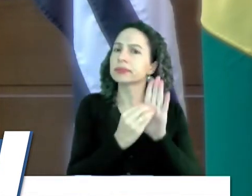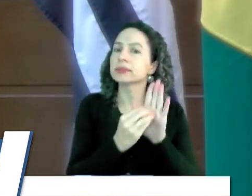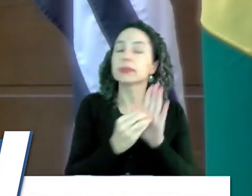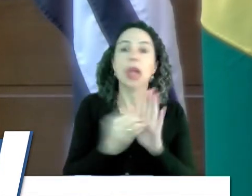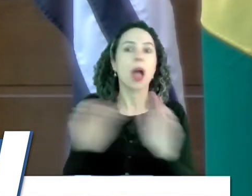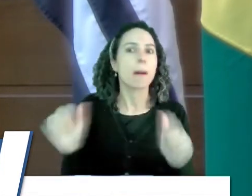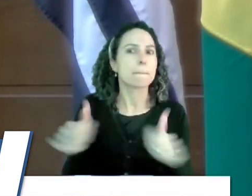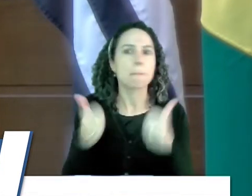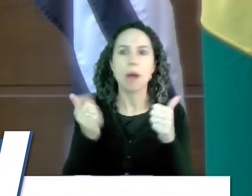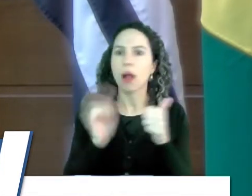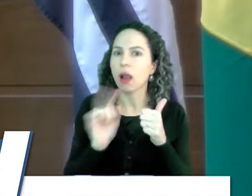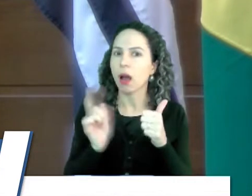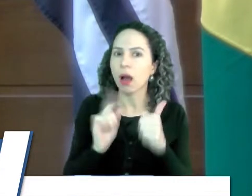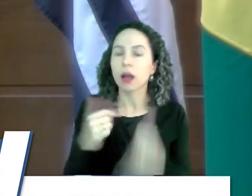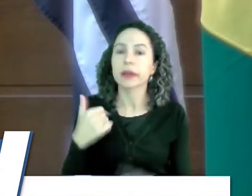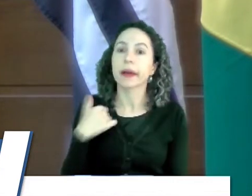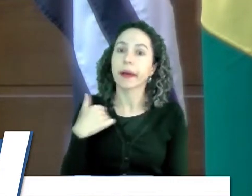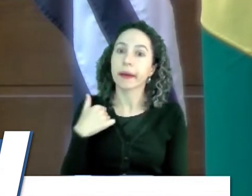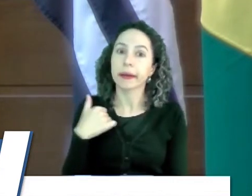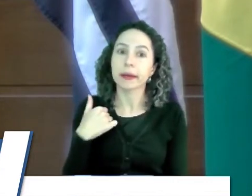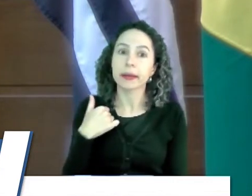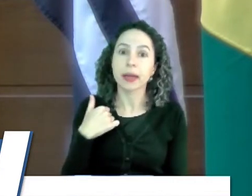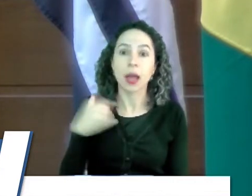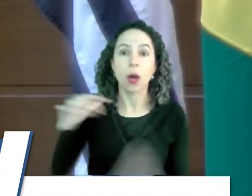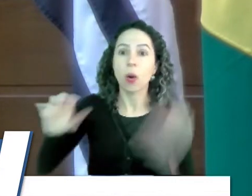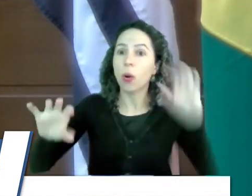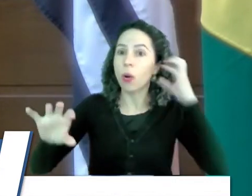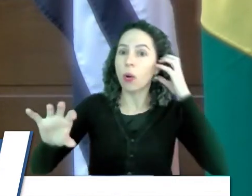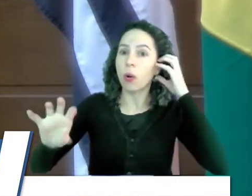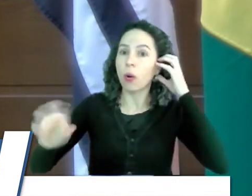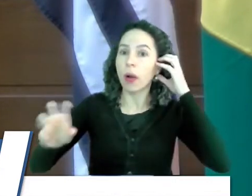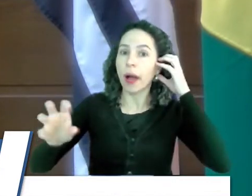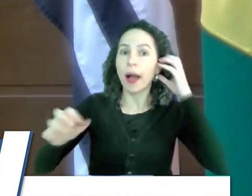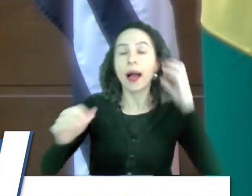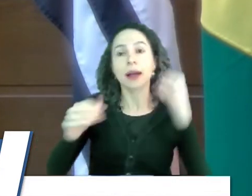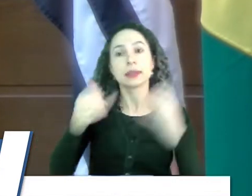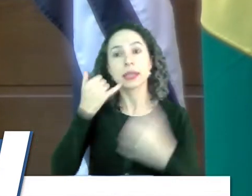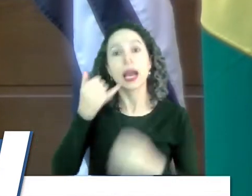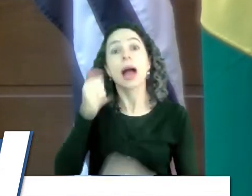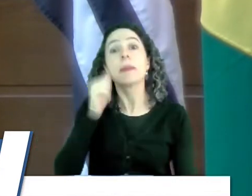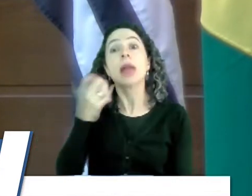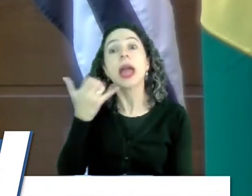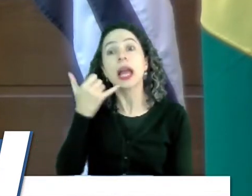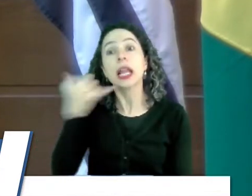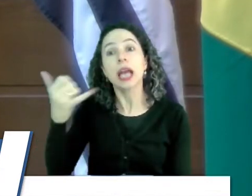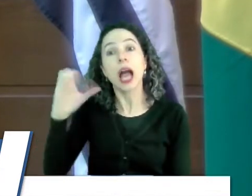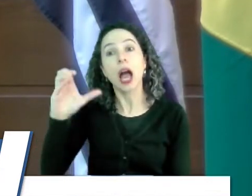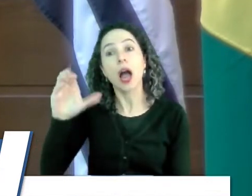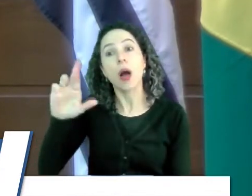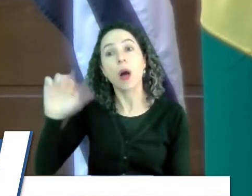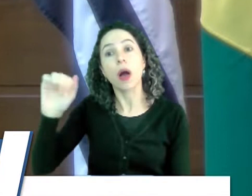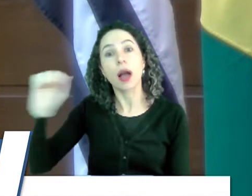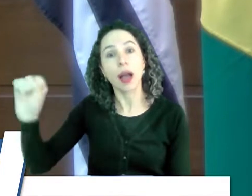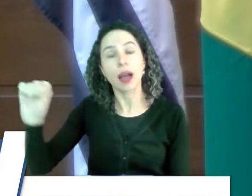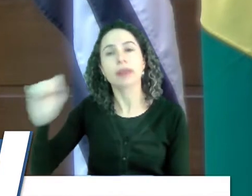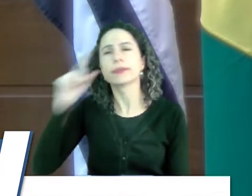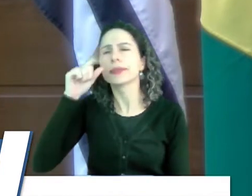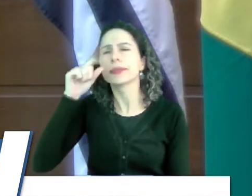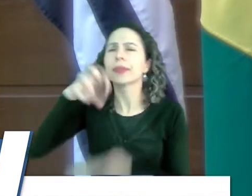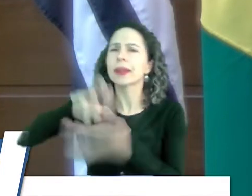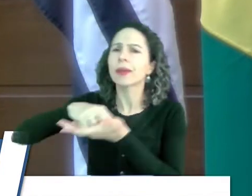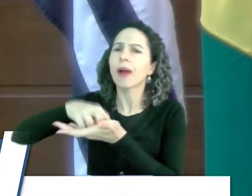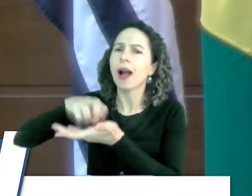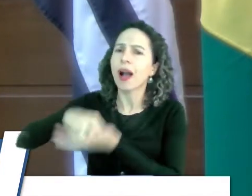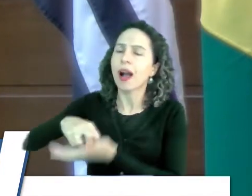e eu estava com o Rádio ligado, uma mulher queria falar no CRAS, já está difícil de fazer os cadastros, porque nós temos uma